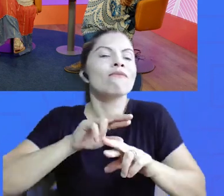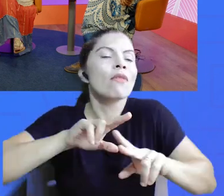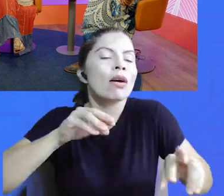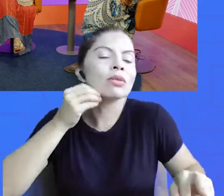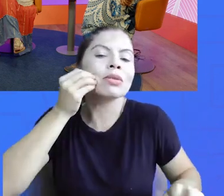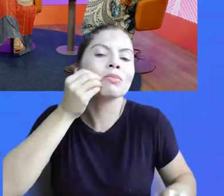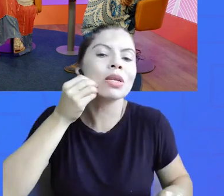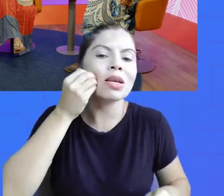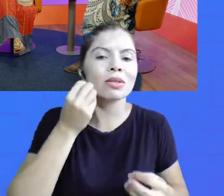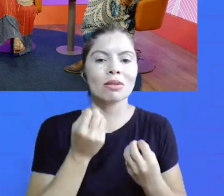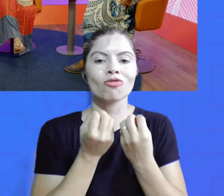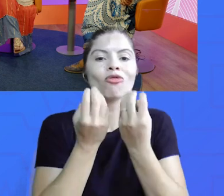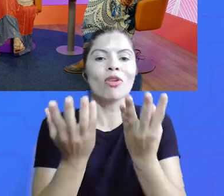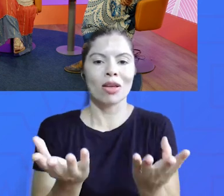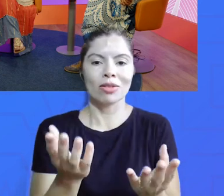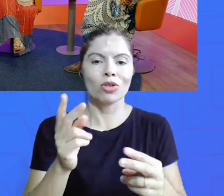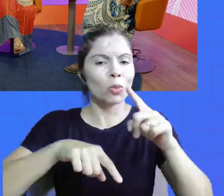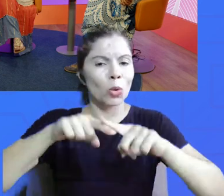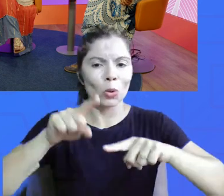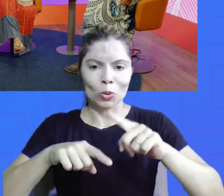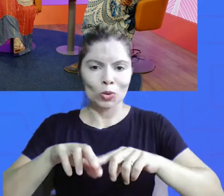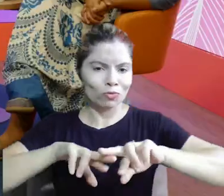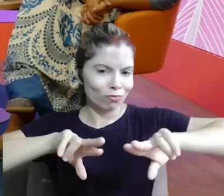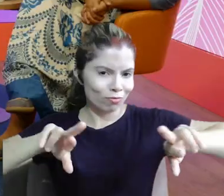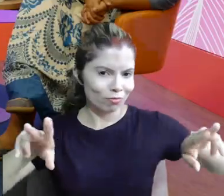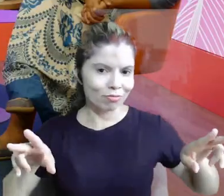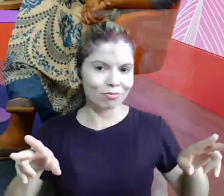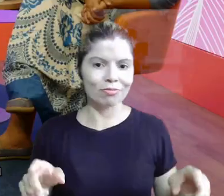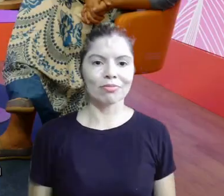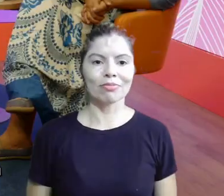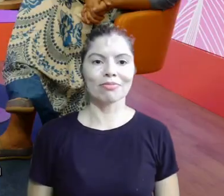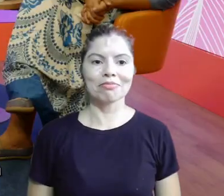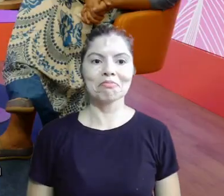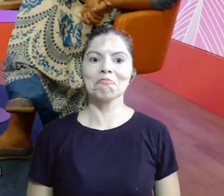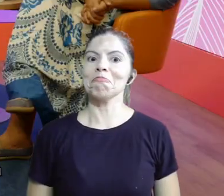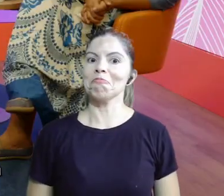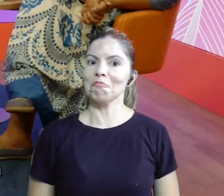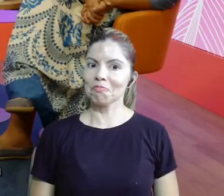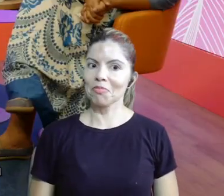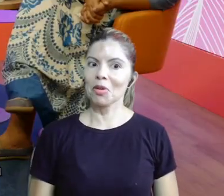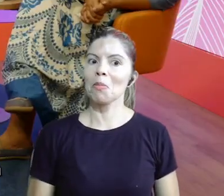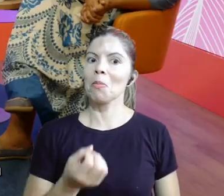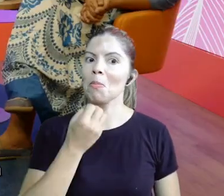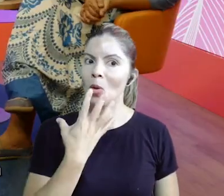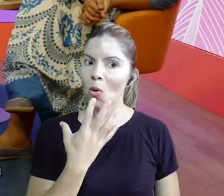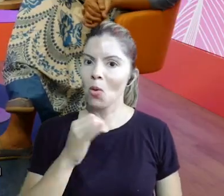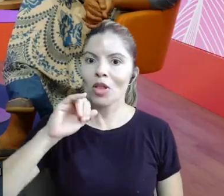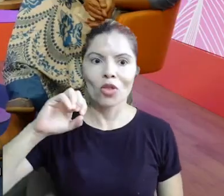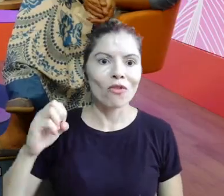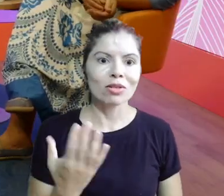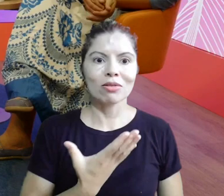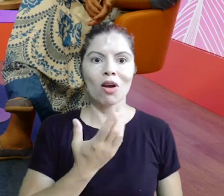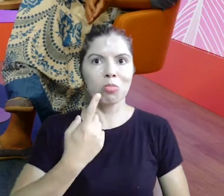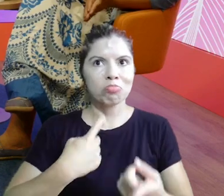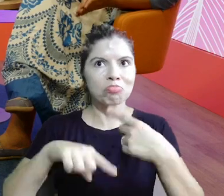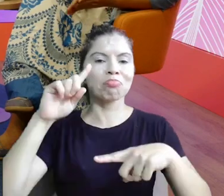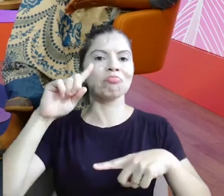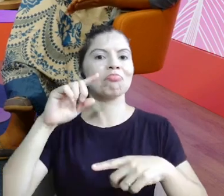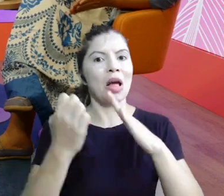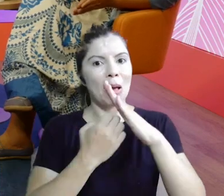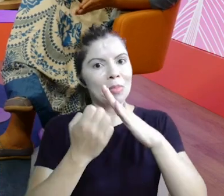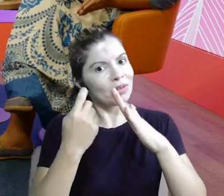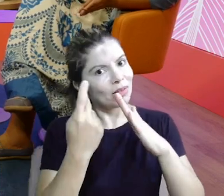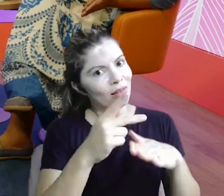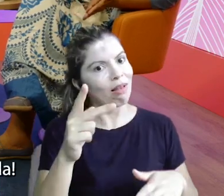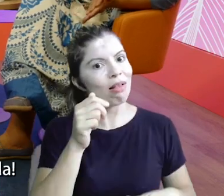série de experiências e produtos. Nossa, quanta inovação na empresa dessas mulheres,